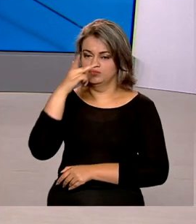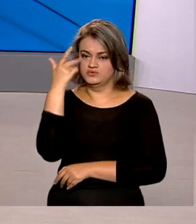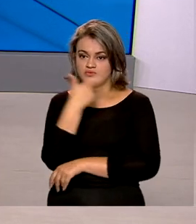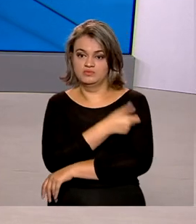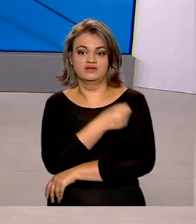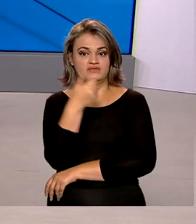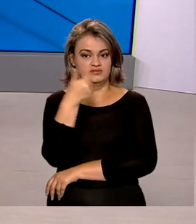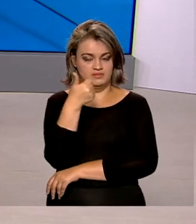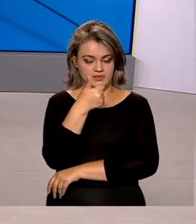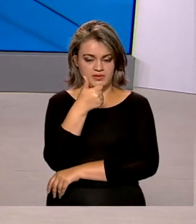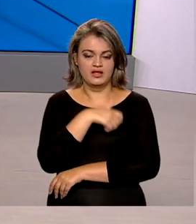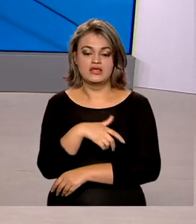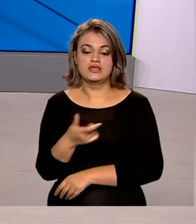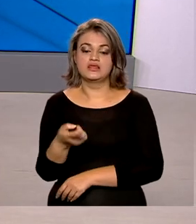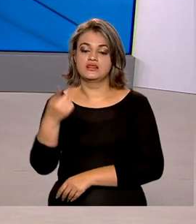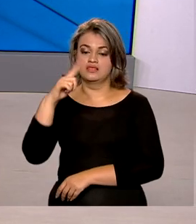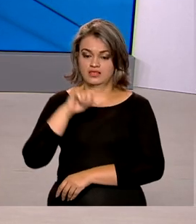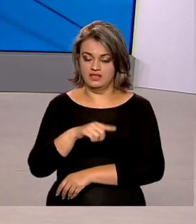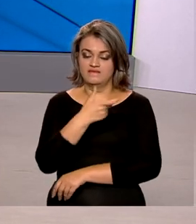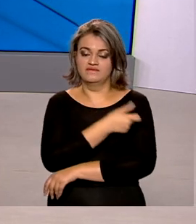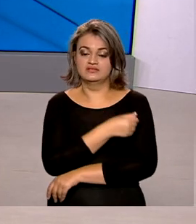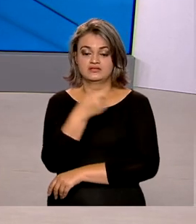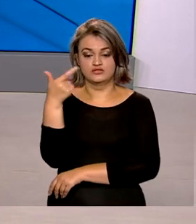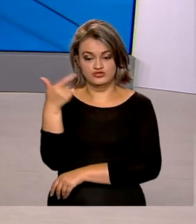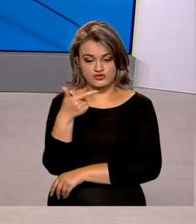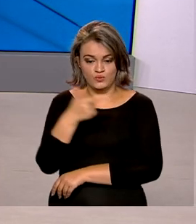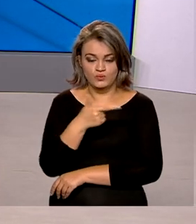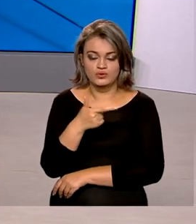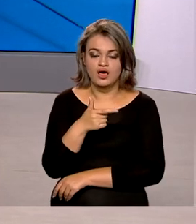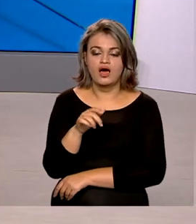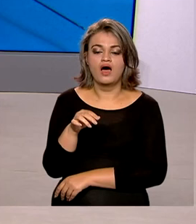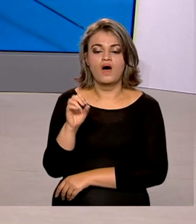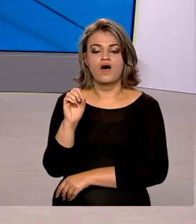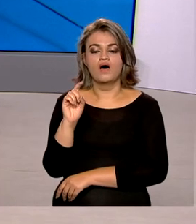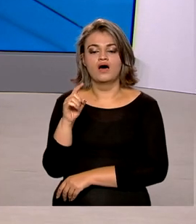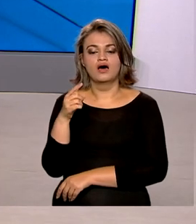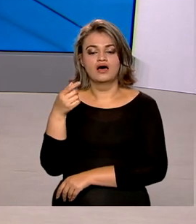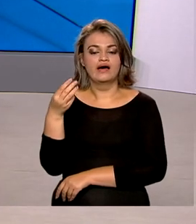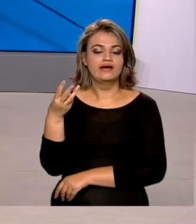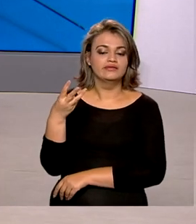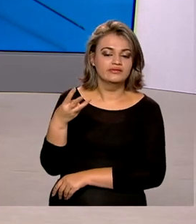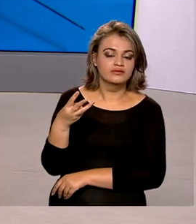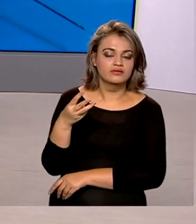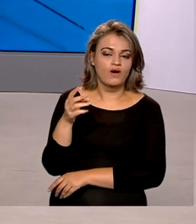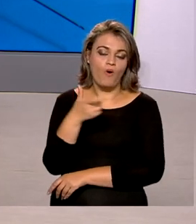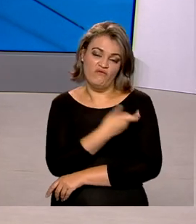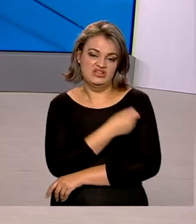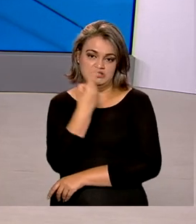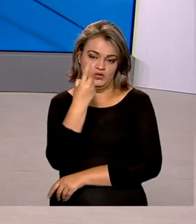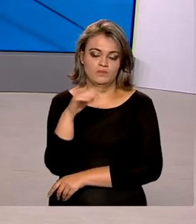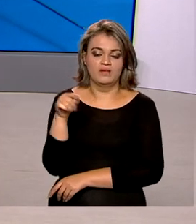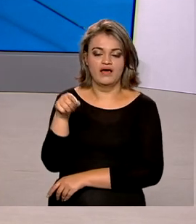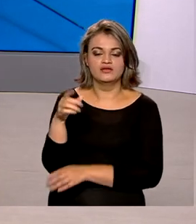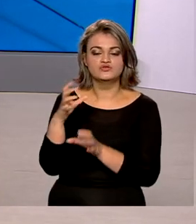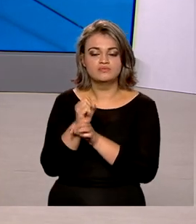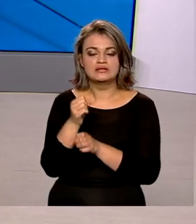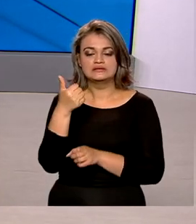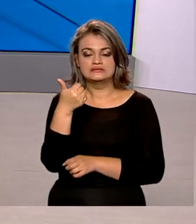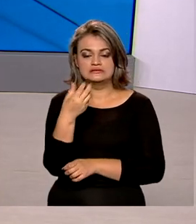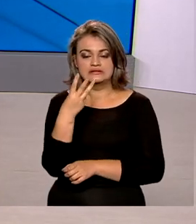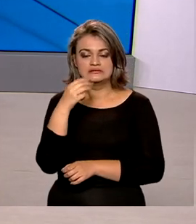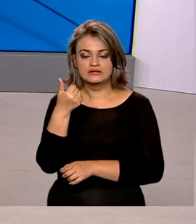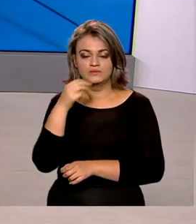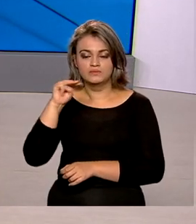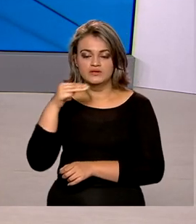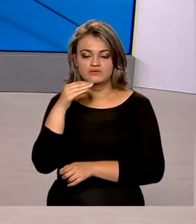tomaram a primeira dose da vacina e o número de brasileiros que tomaram a segunda dose da vacina ou a dose única é de mais de 31